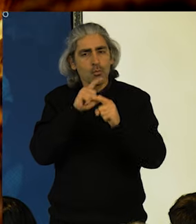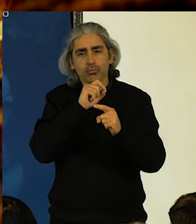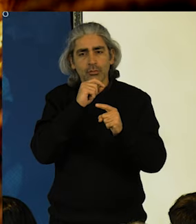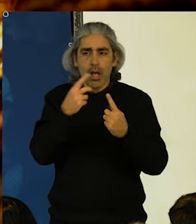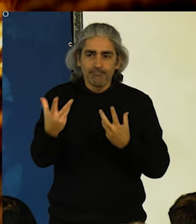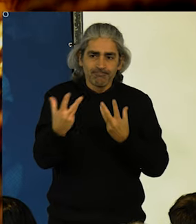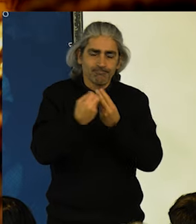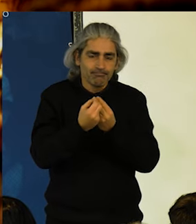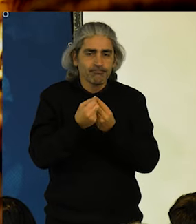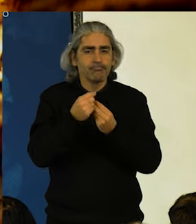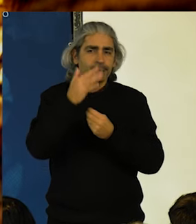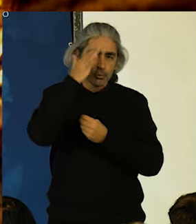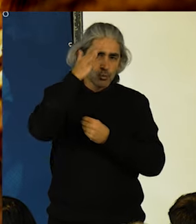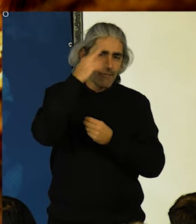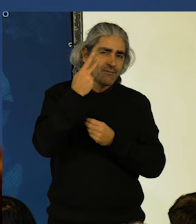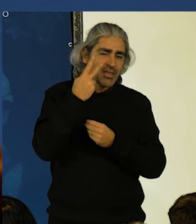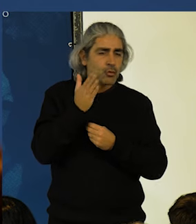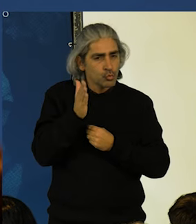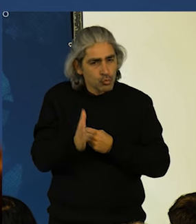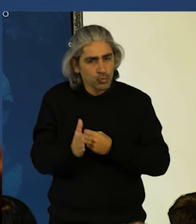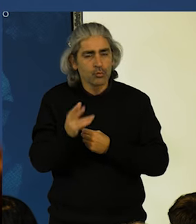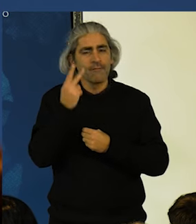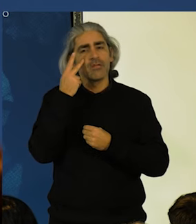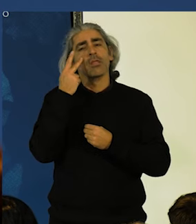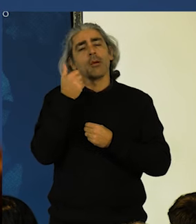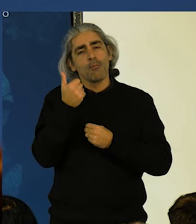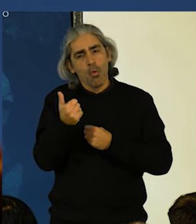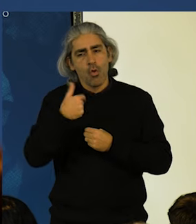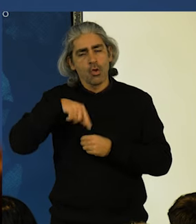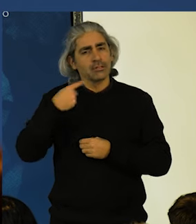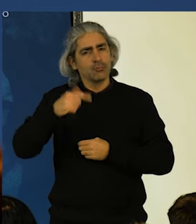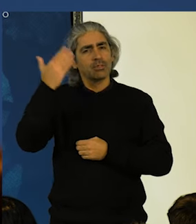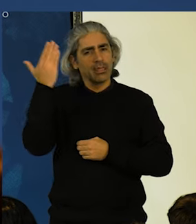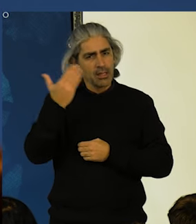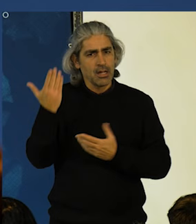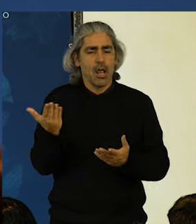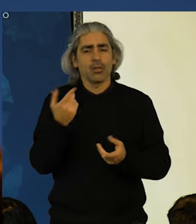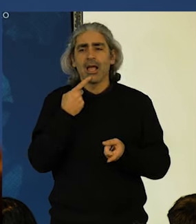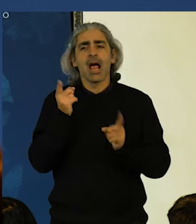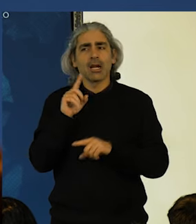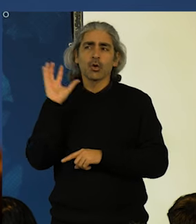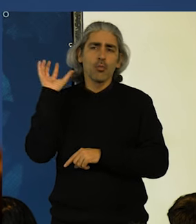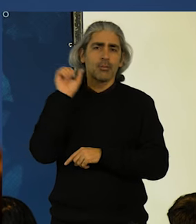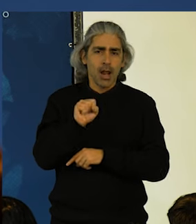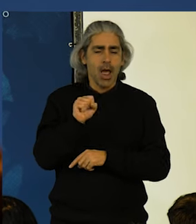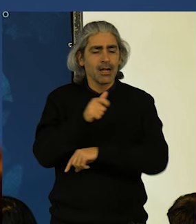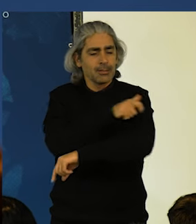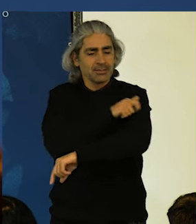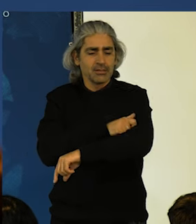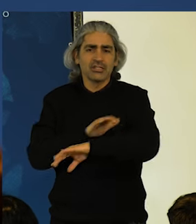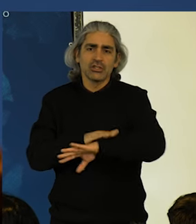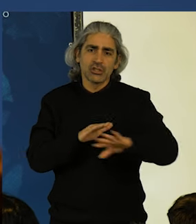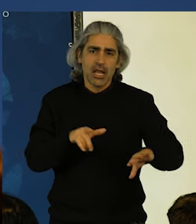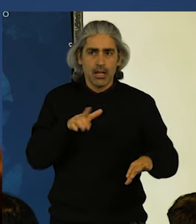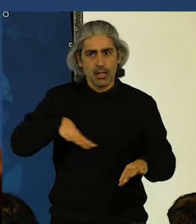horizonte da vida justa, da vida boa a que temos direito. Recuperar a representação da esquerda no Ribatejo é o